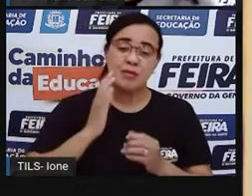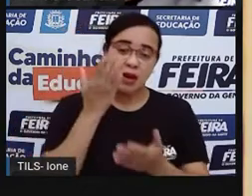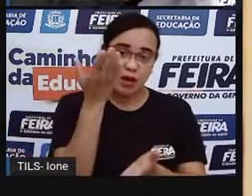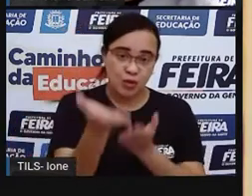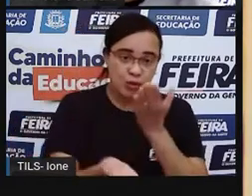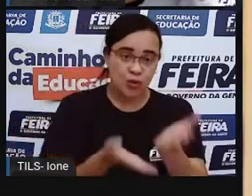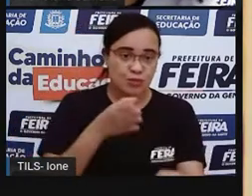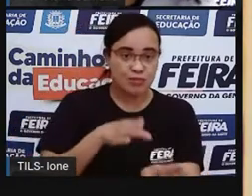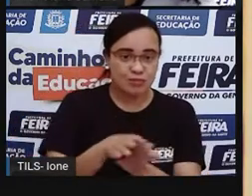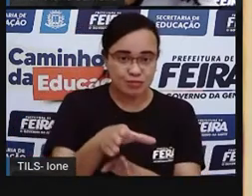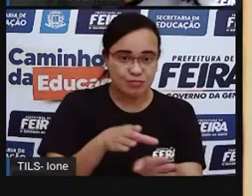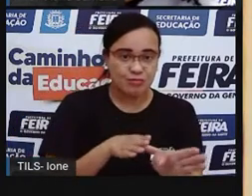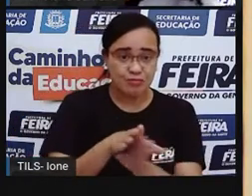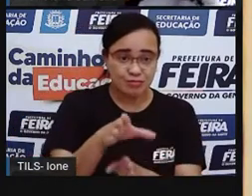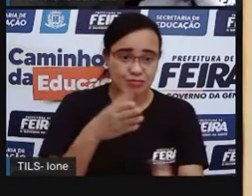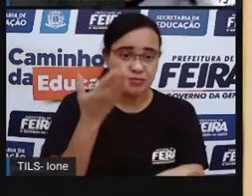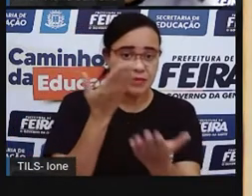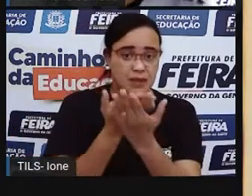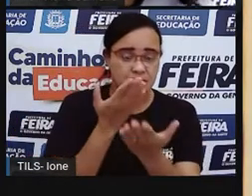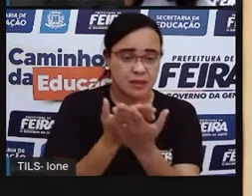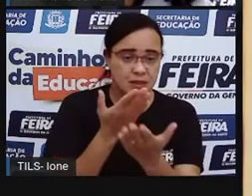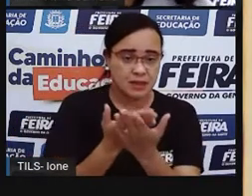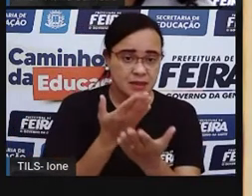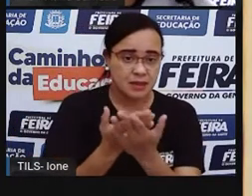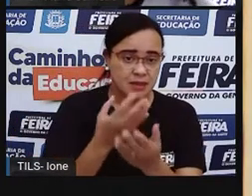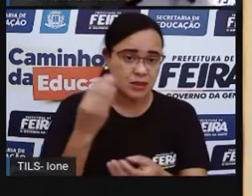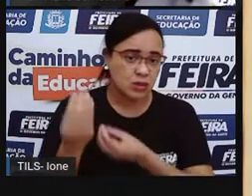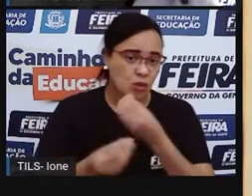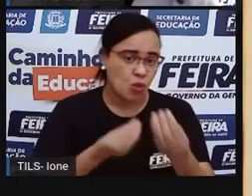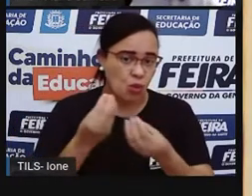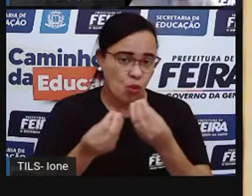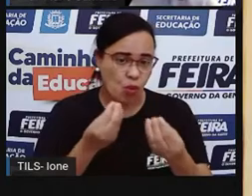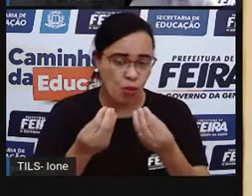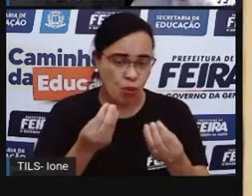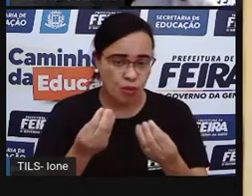Uma escola para você também não faltará.